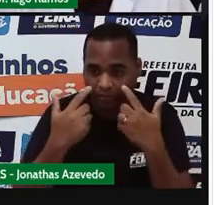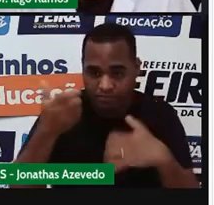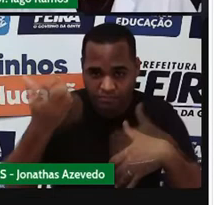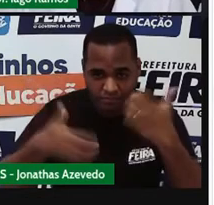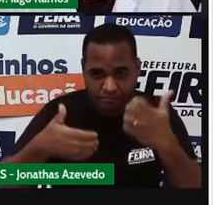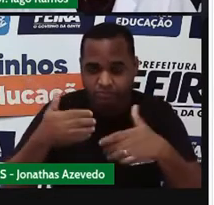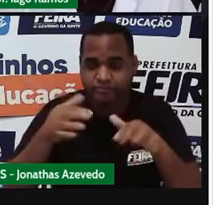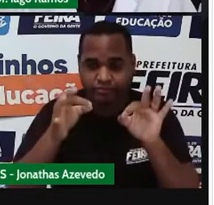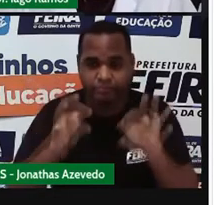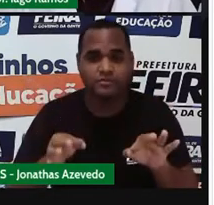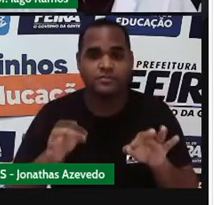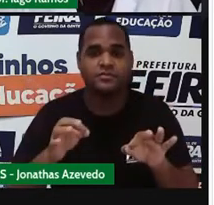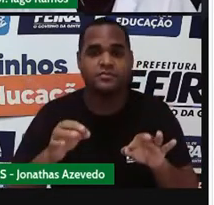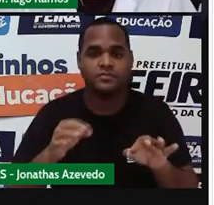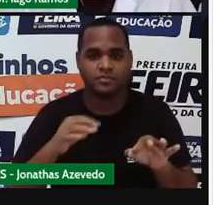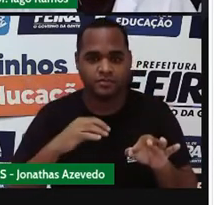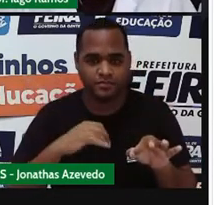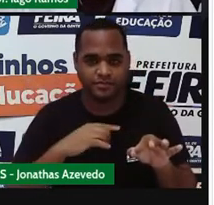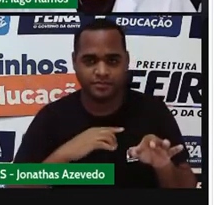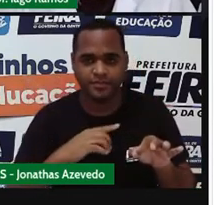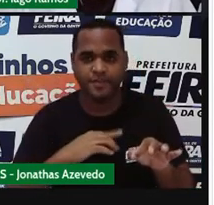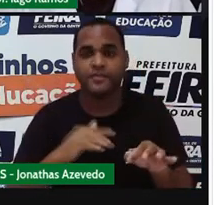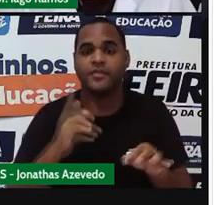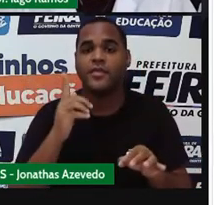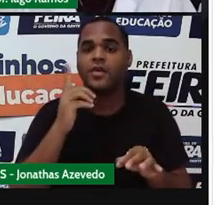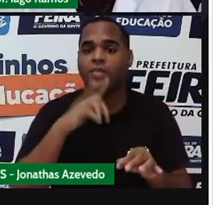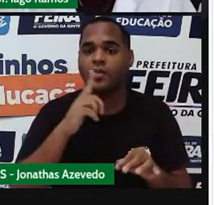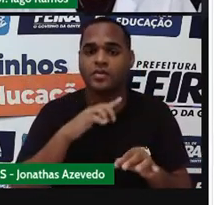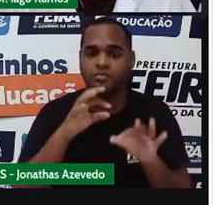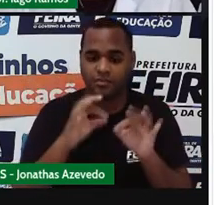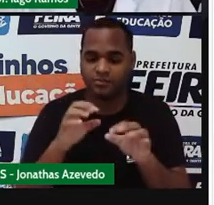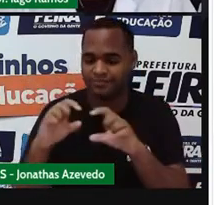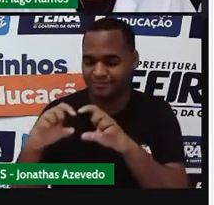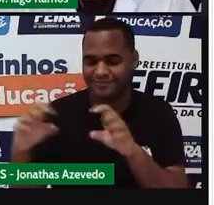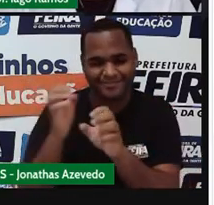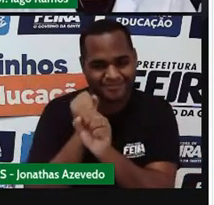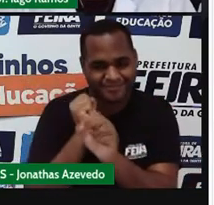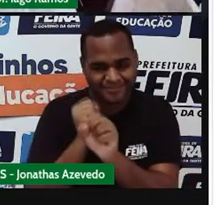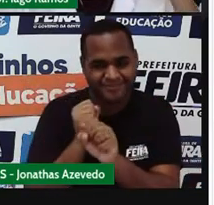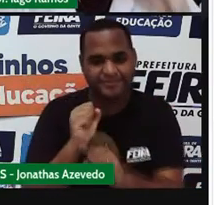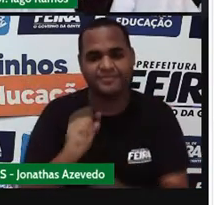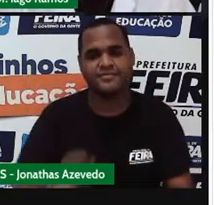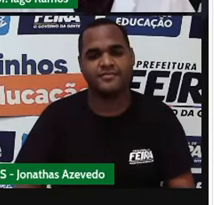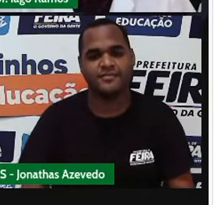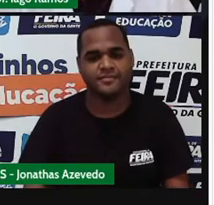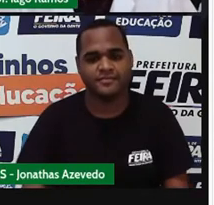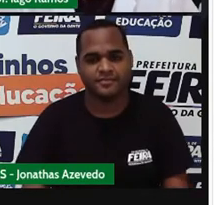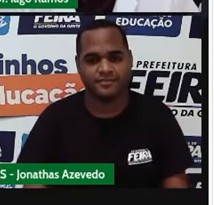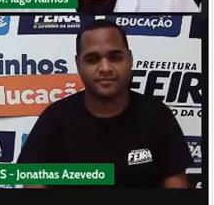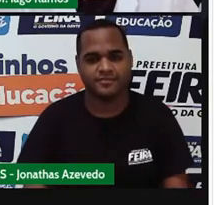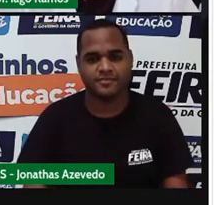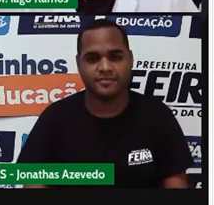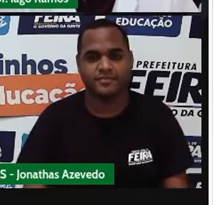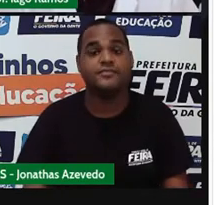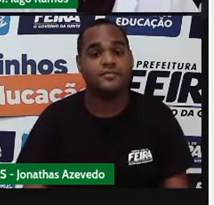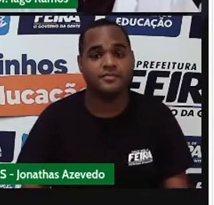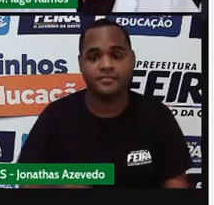né, certamente, eu consigo escrever uma equação, olha só. Como é que eu vou escrever uma equação?